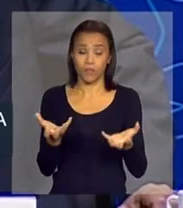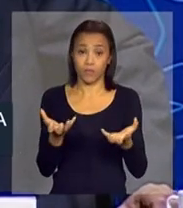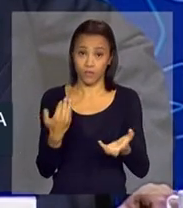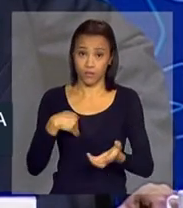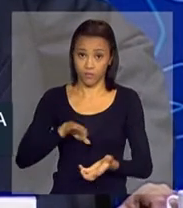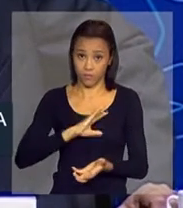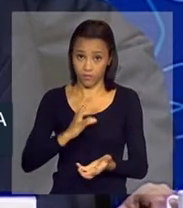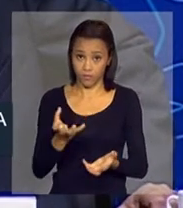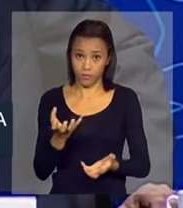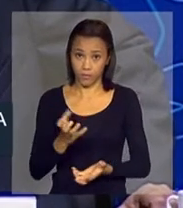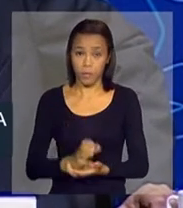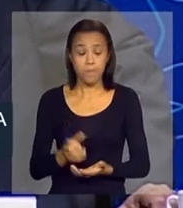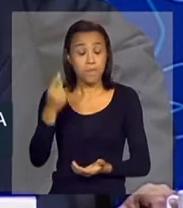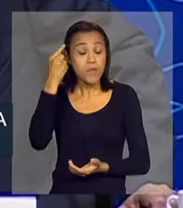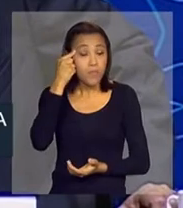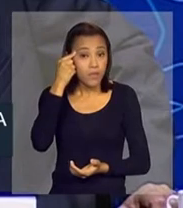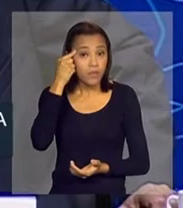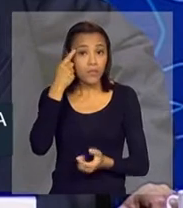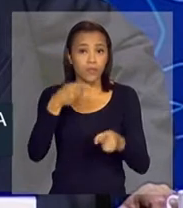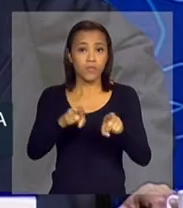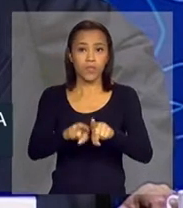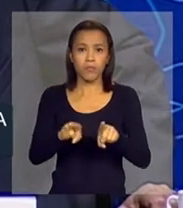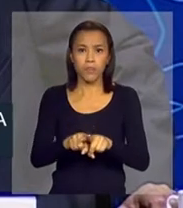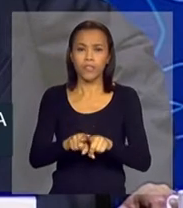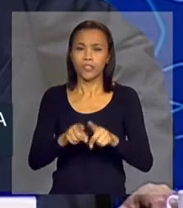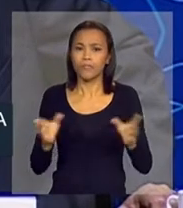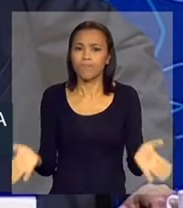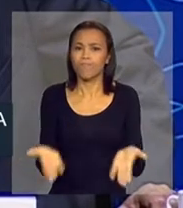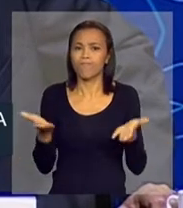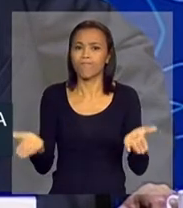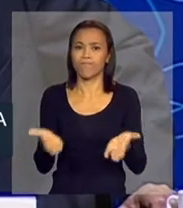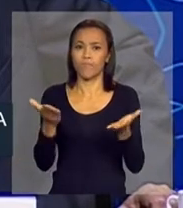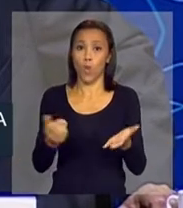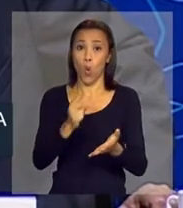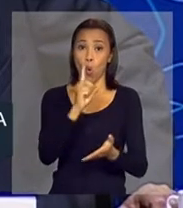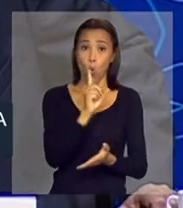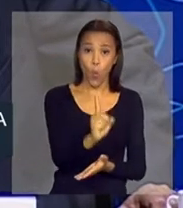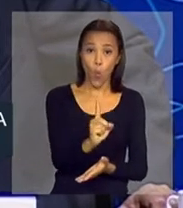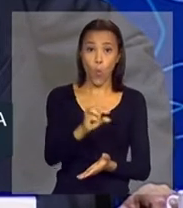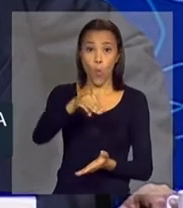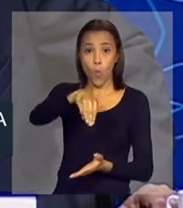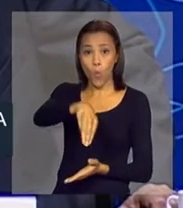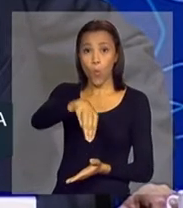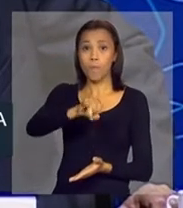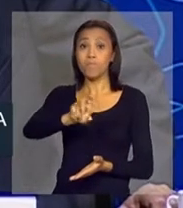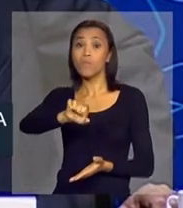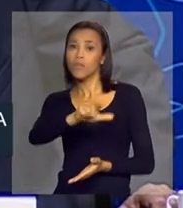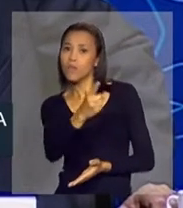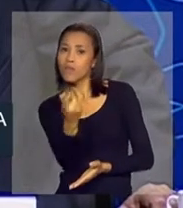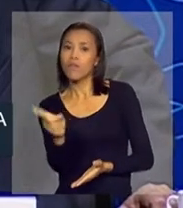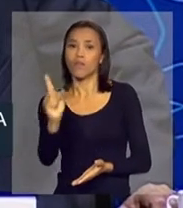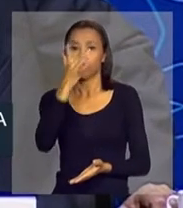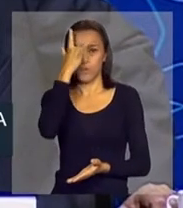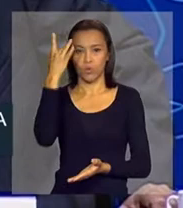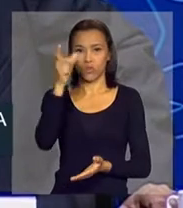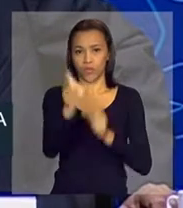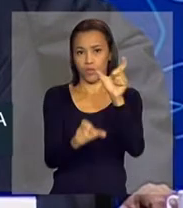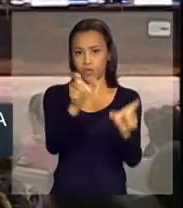nós pensamos mobilizar um milhão de voluntários para a Copa de 2014.